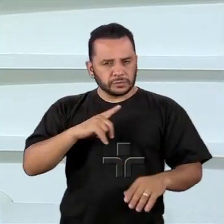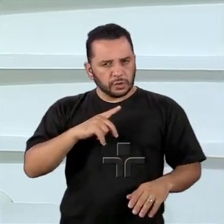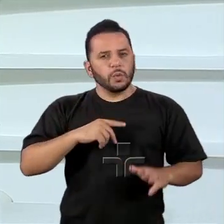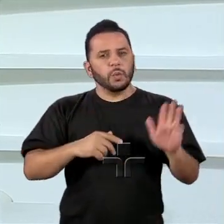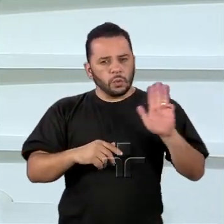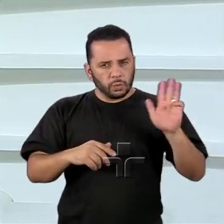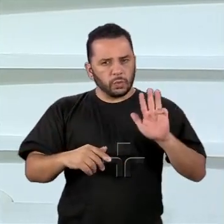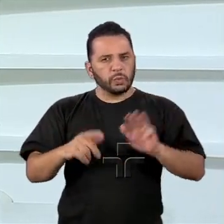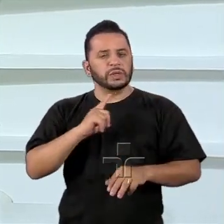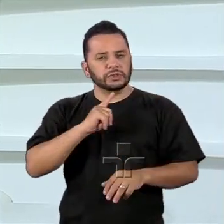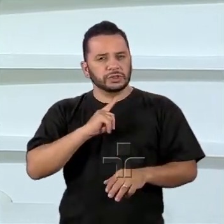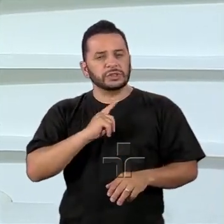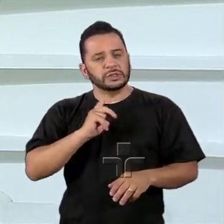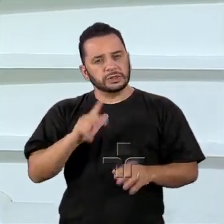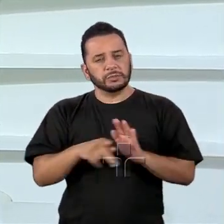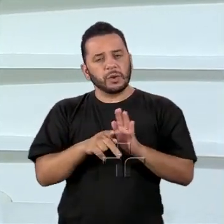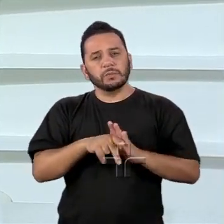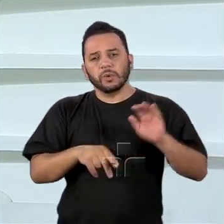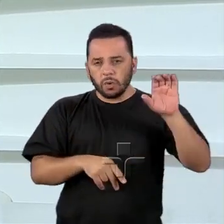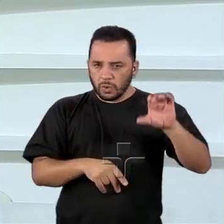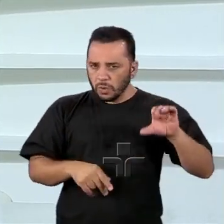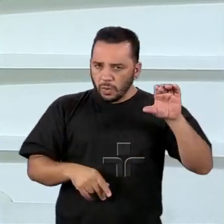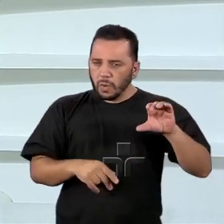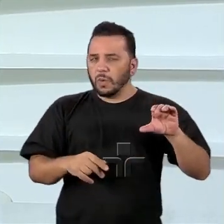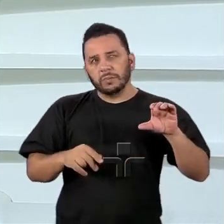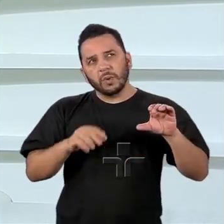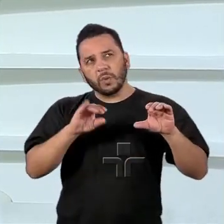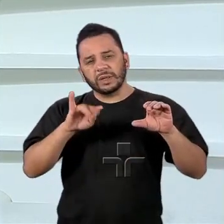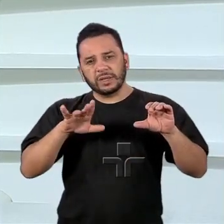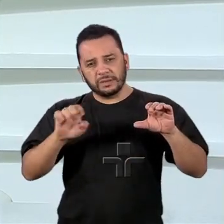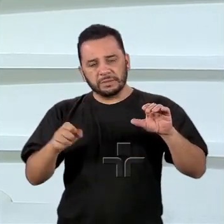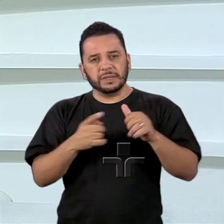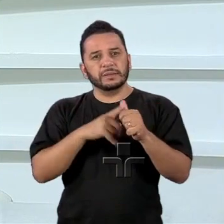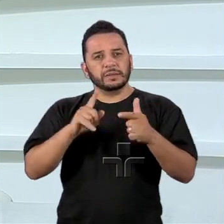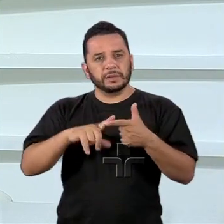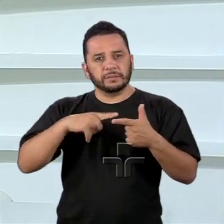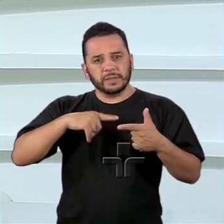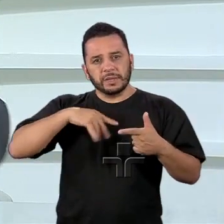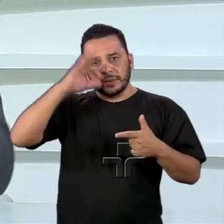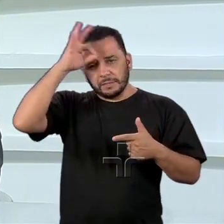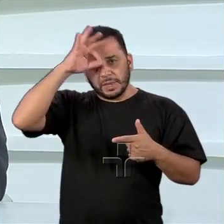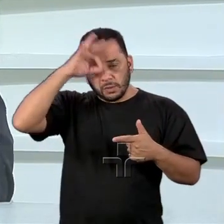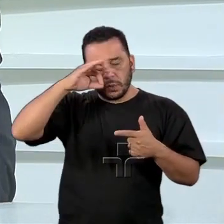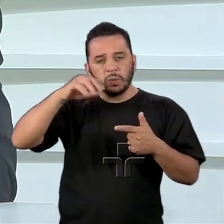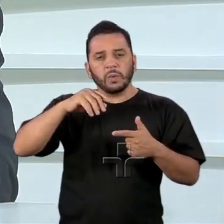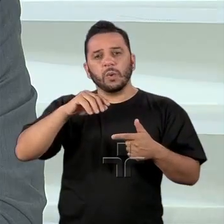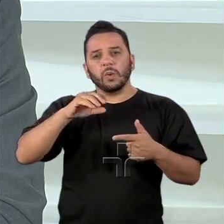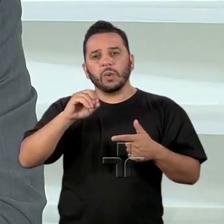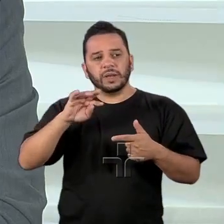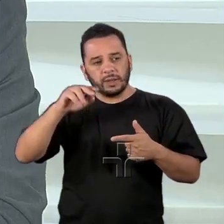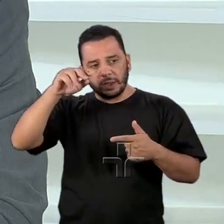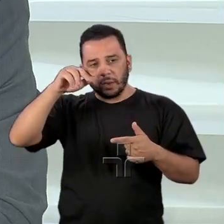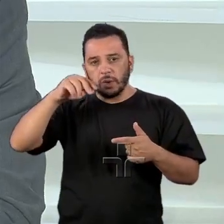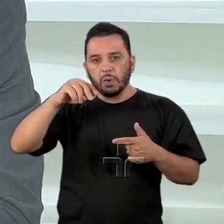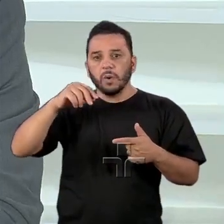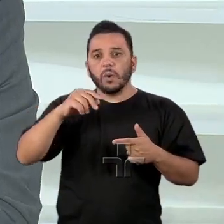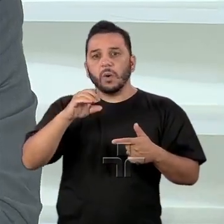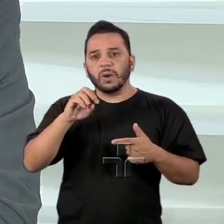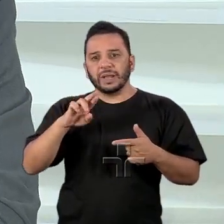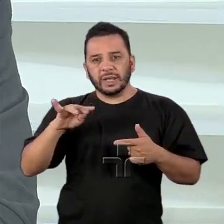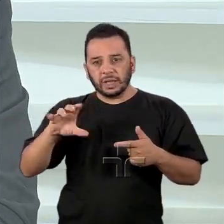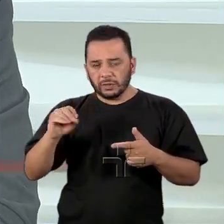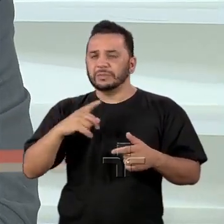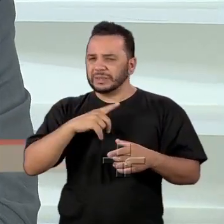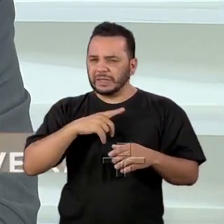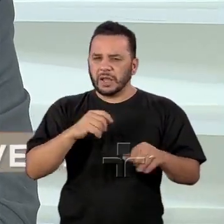Uribe em Colômbia, você tinha o Toledo em Peru. mudança de costura, a Aliança do Pacífico, tem uma